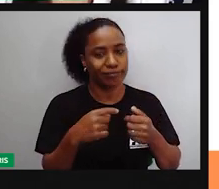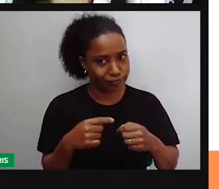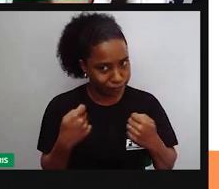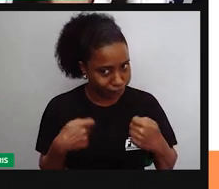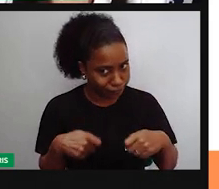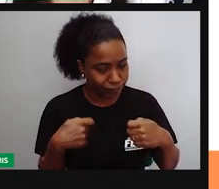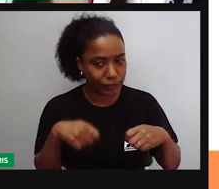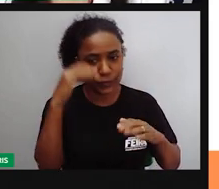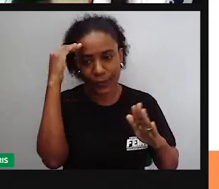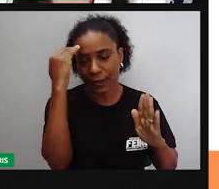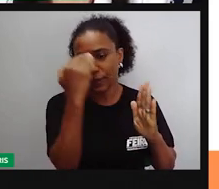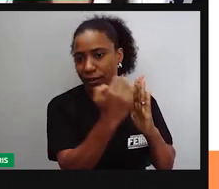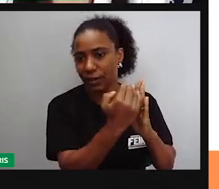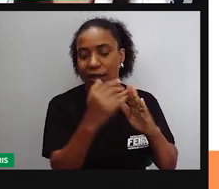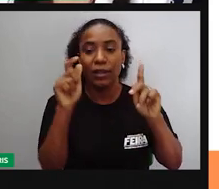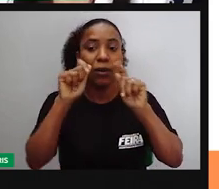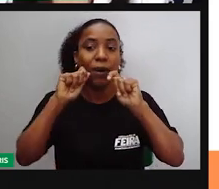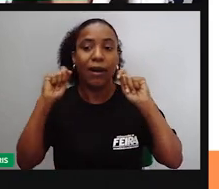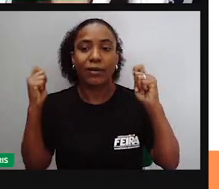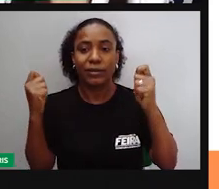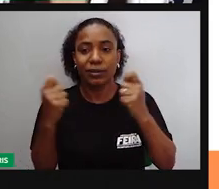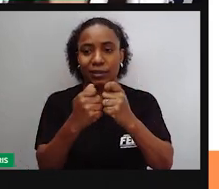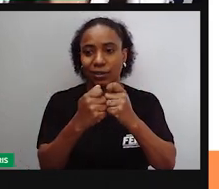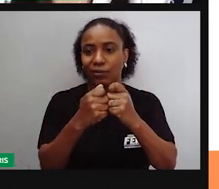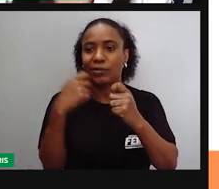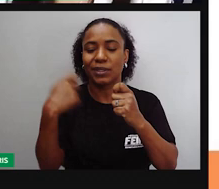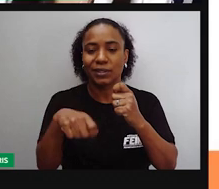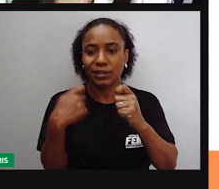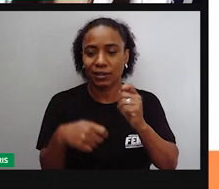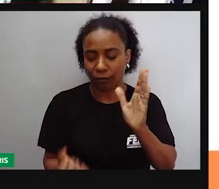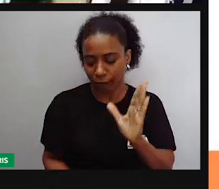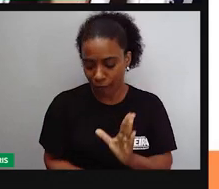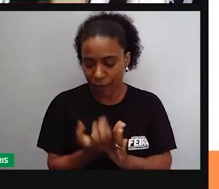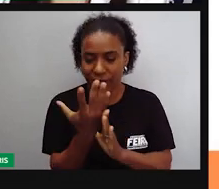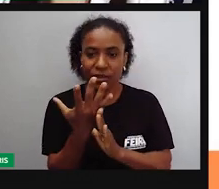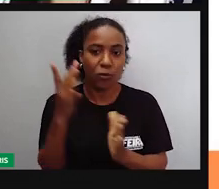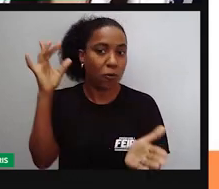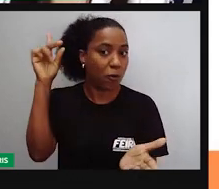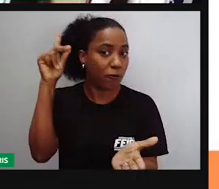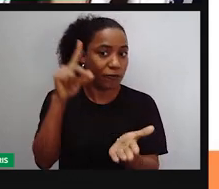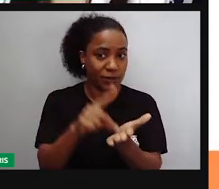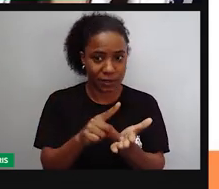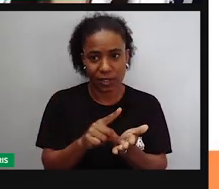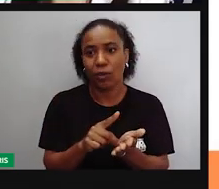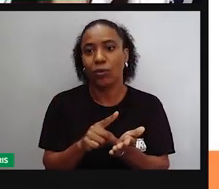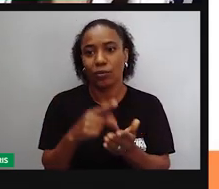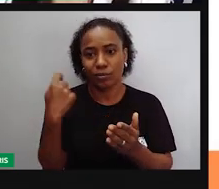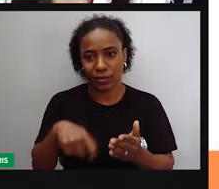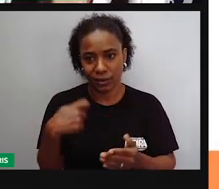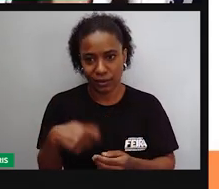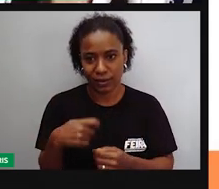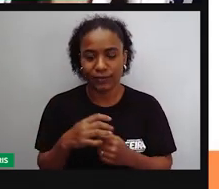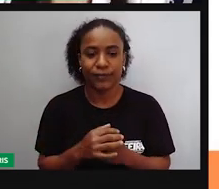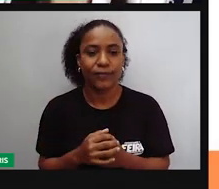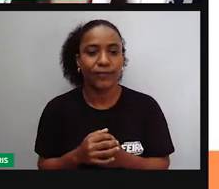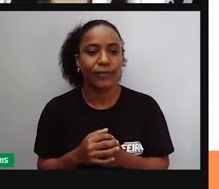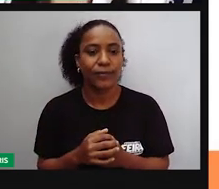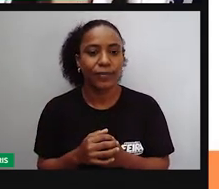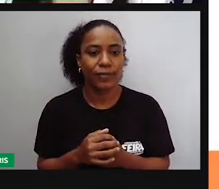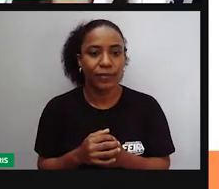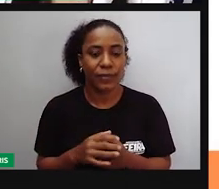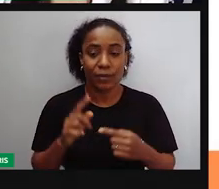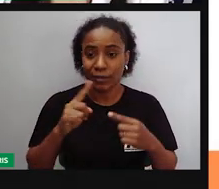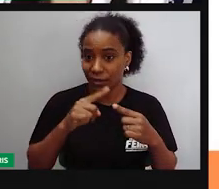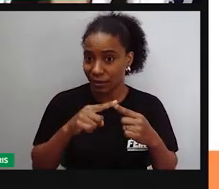legalizada, é preciso cumprir aí os deveres. Que são criar um